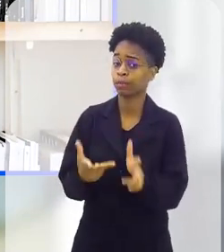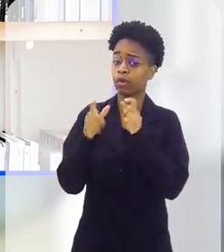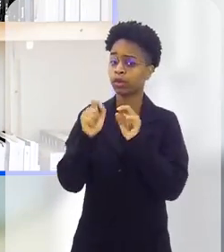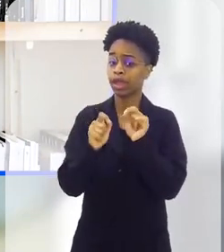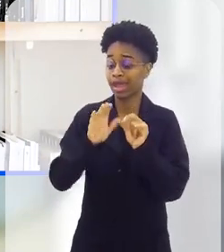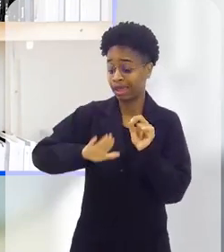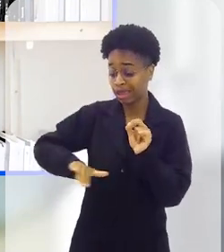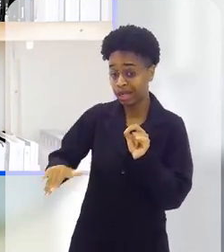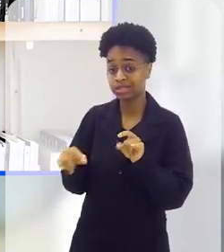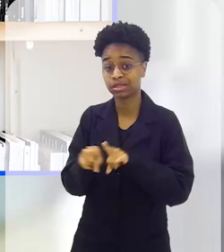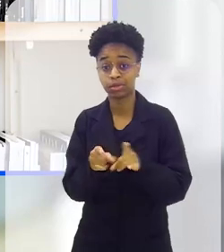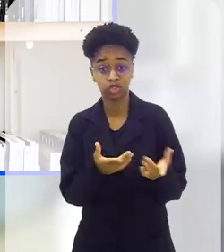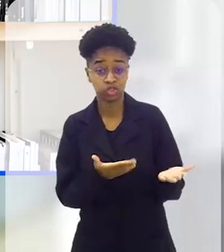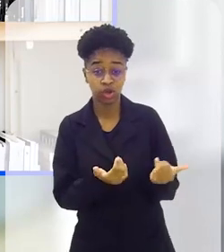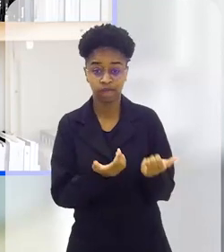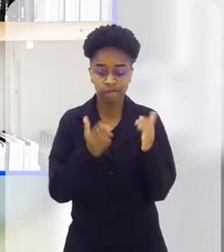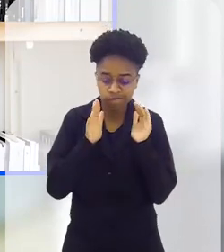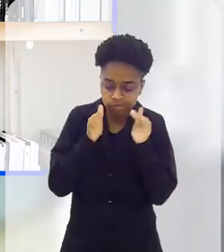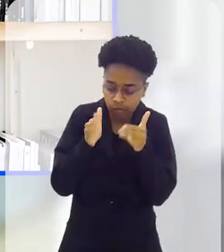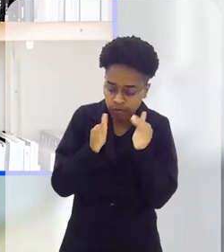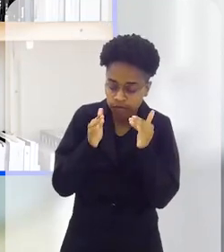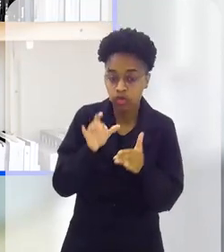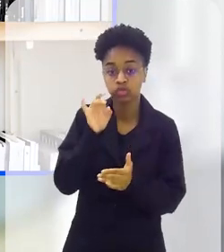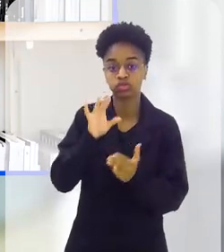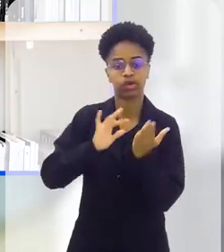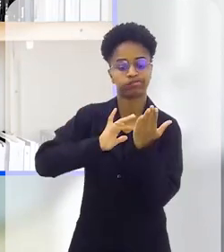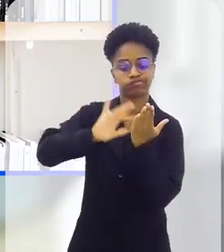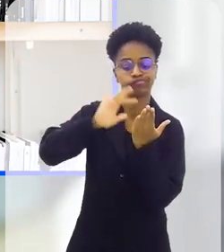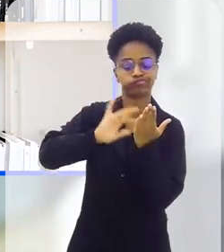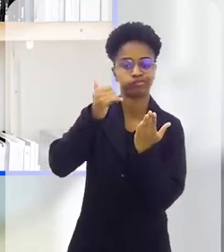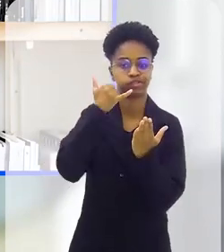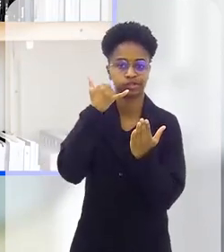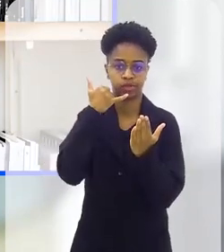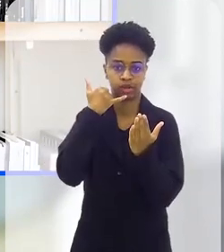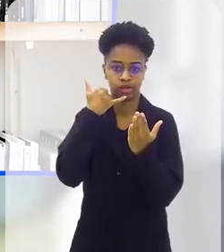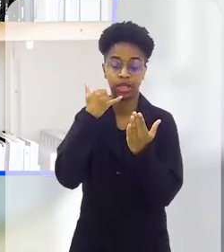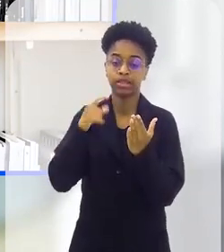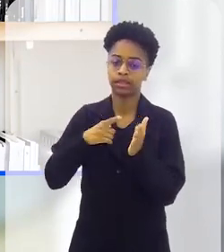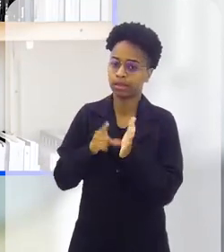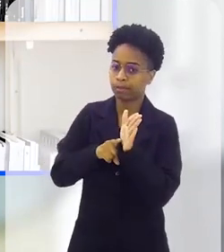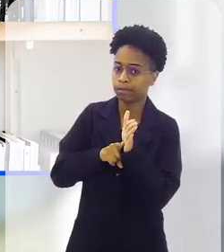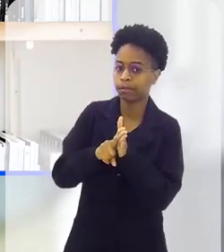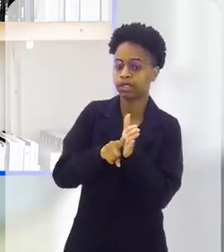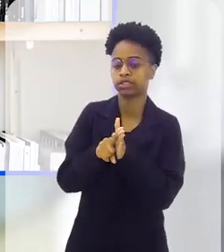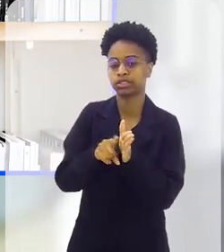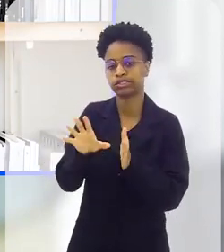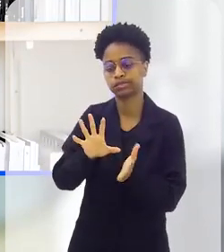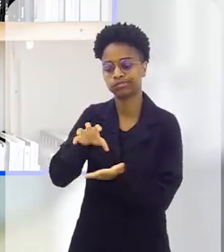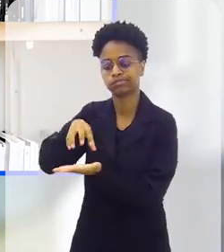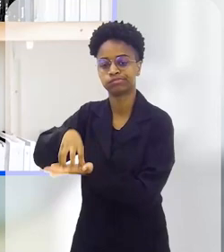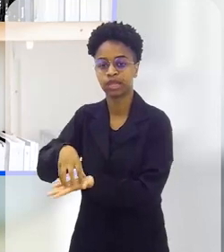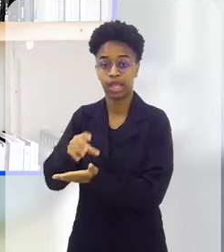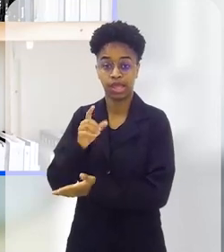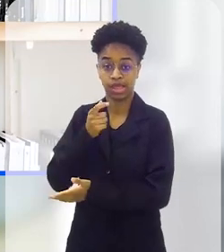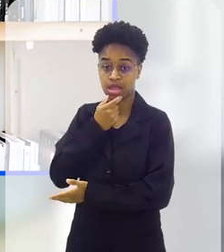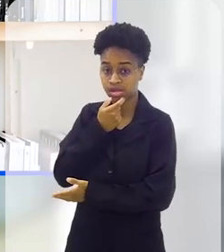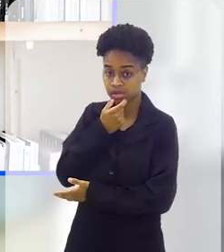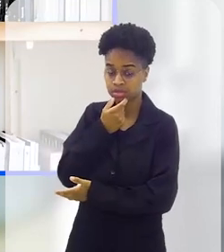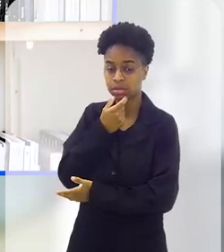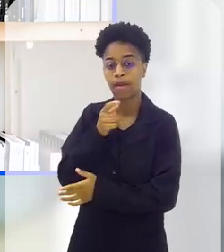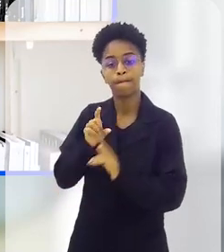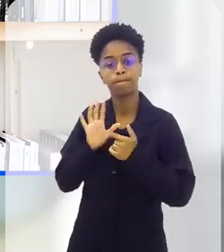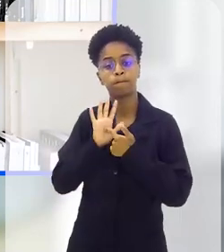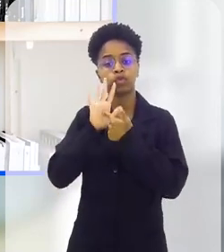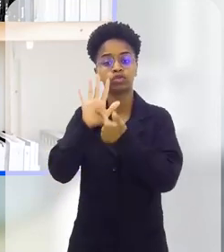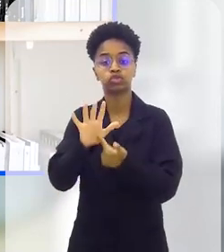crianças e jovens cada vez mais presos à telinha do celular. Um estudo realizado por uma agência inglesa mostrou que